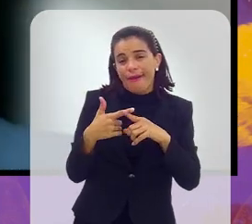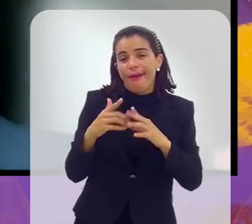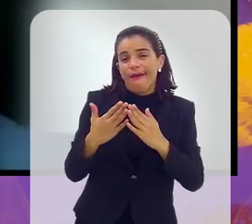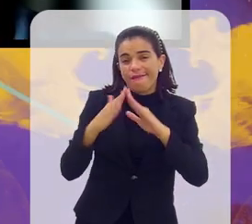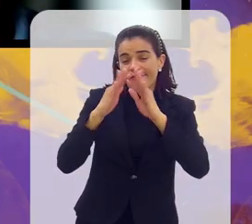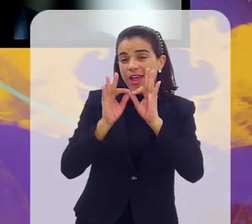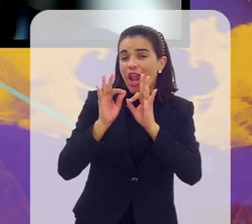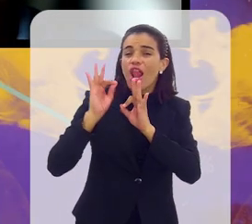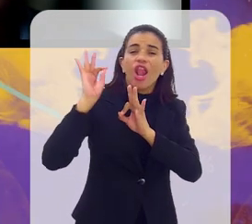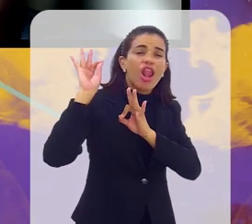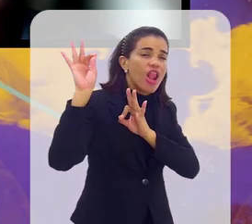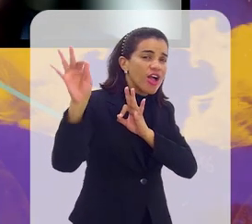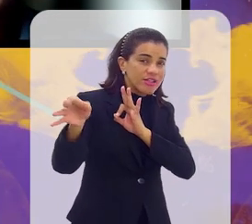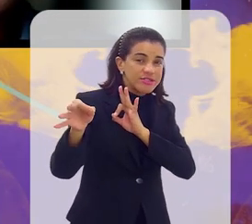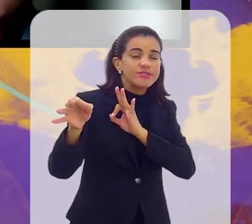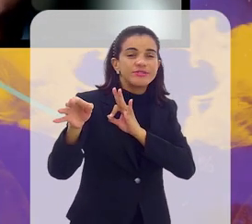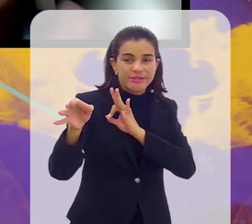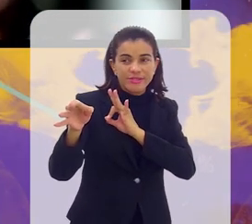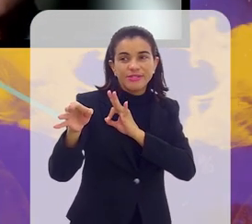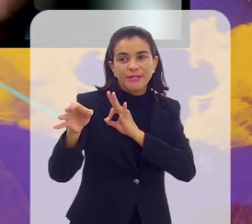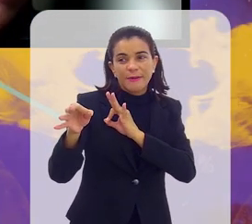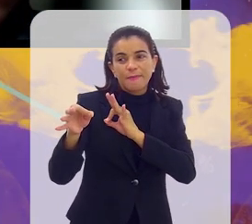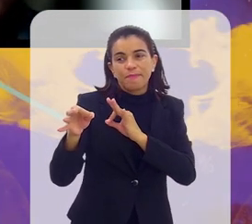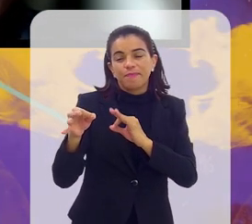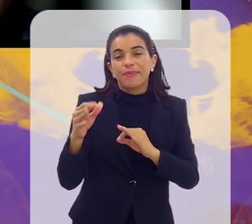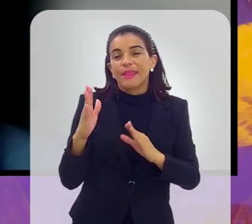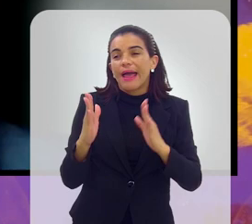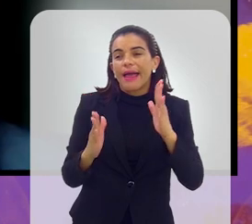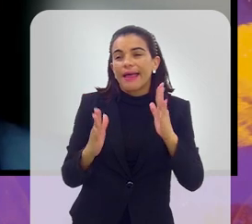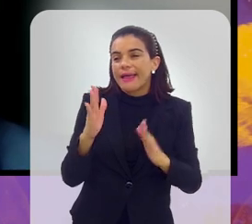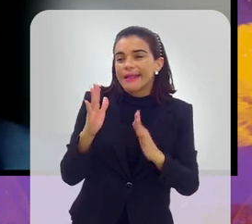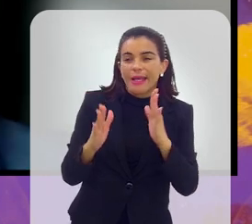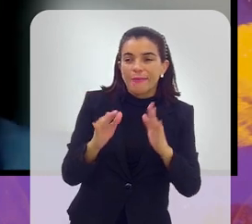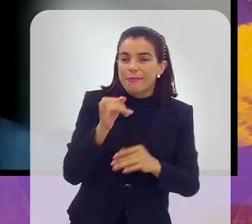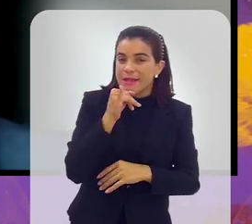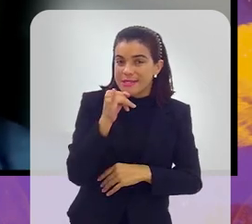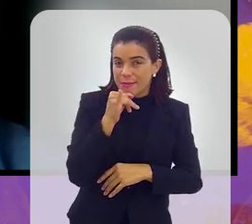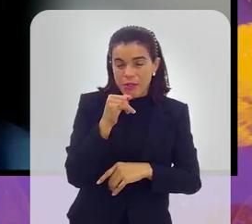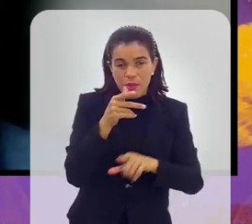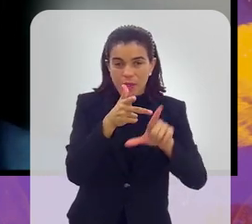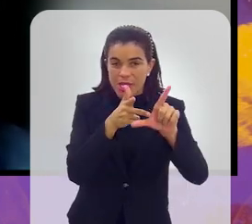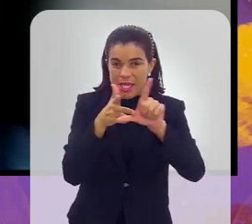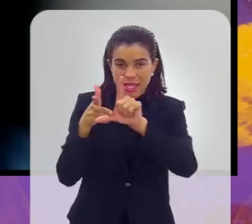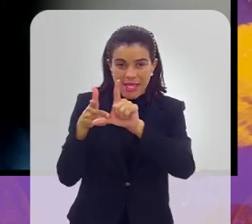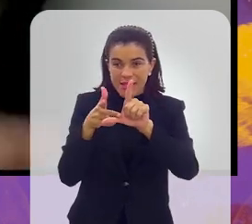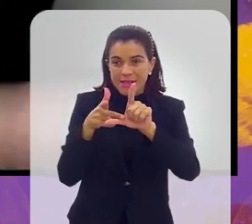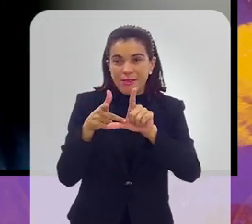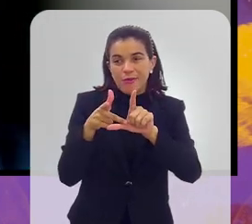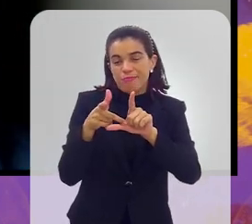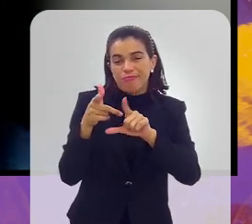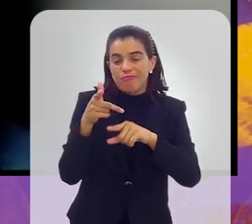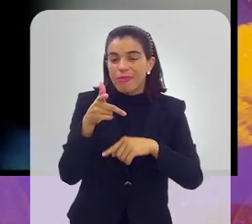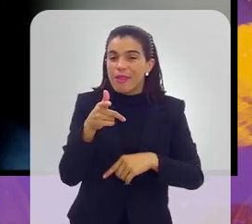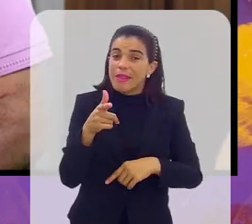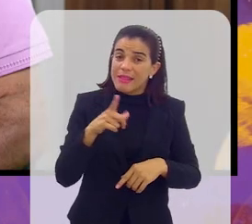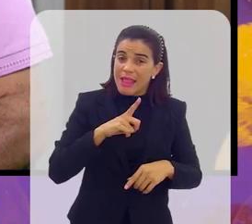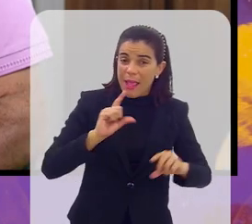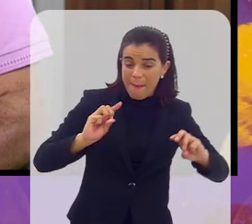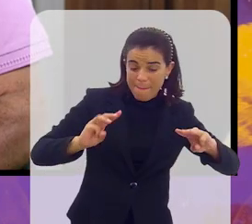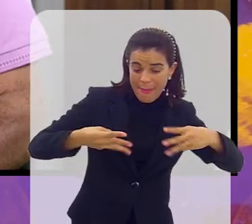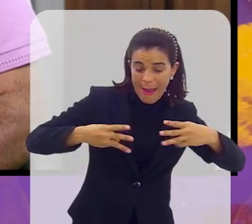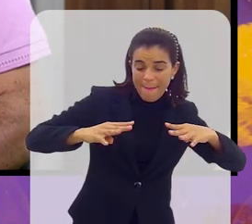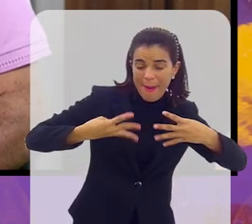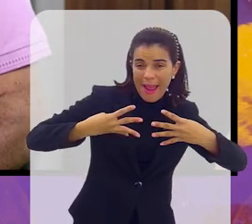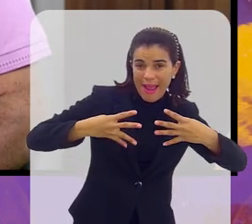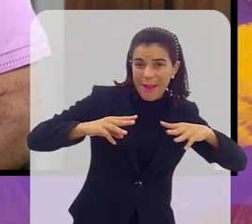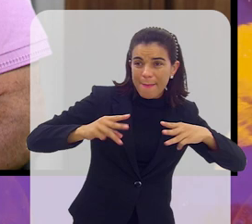de muito longe, porque com nossos jogos, durante a etapa que não é transmitida, durante a fase de grupos, o